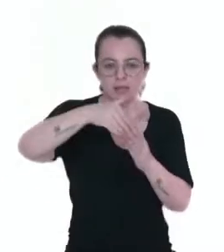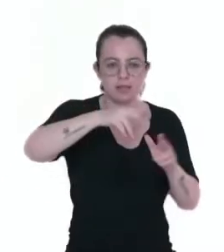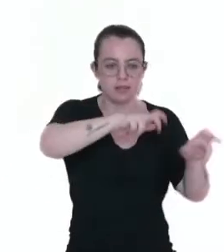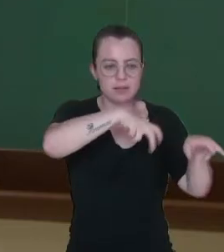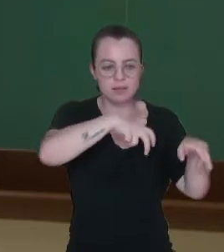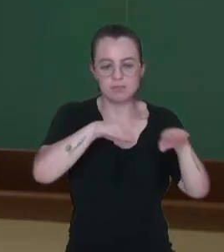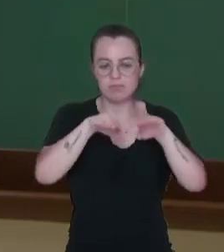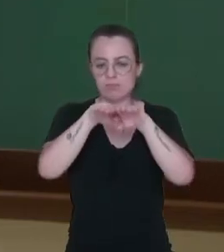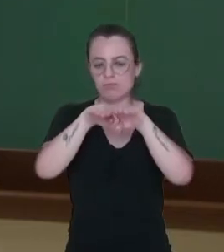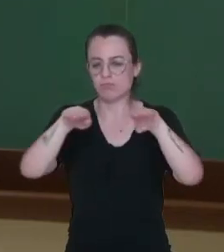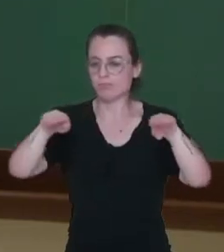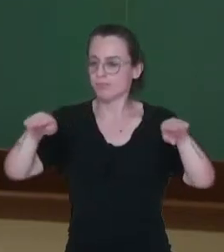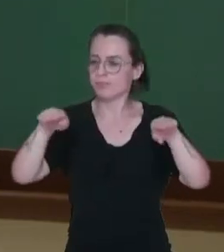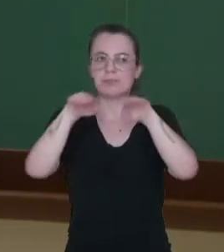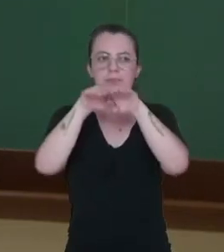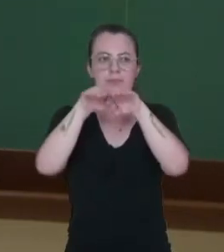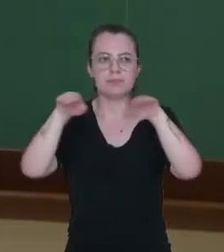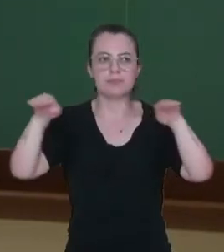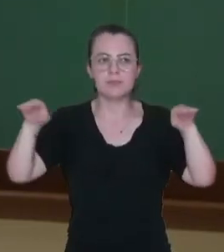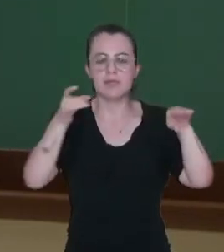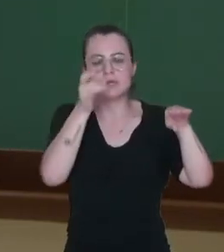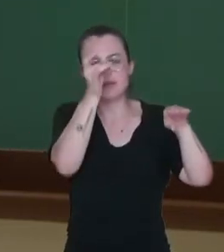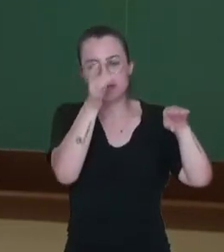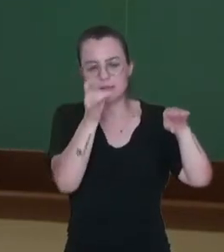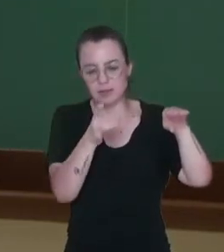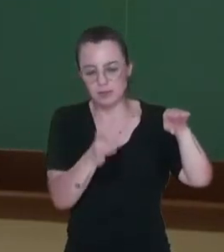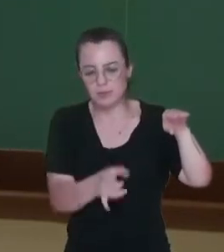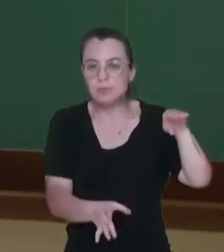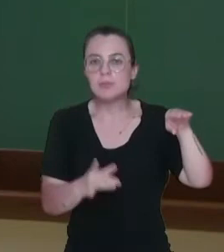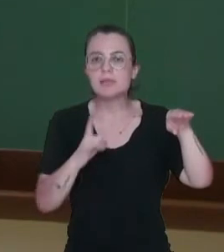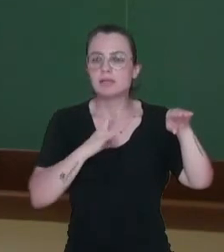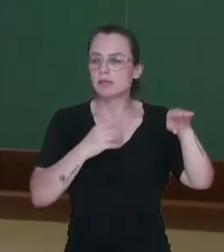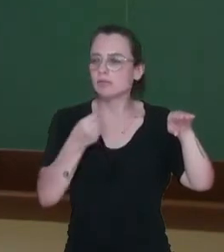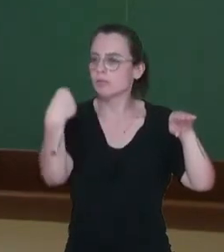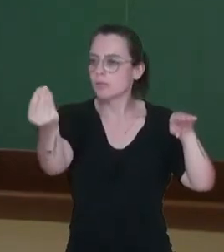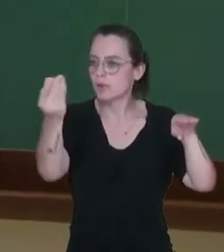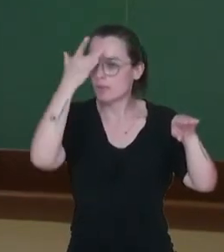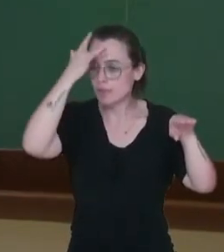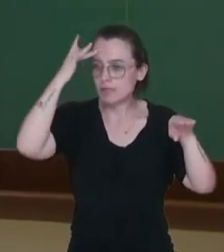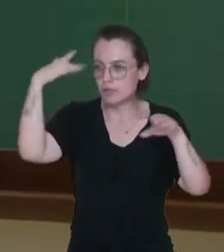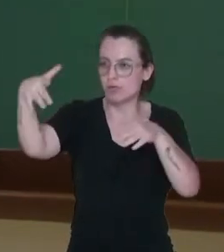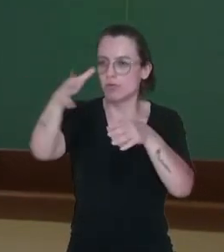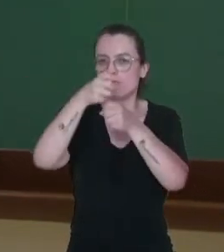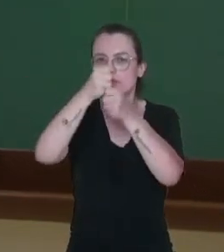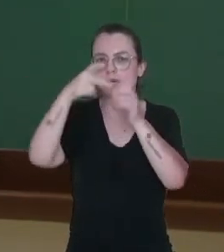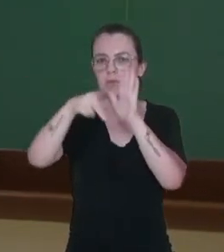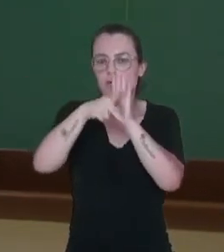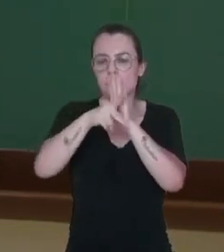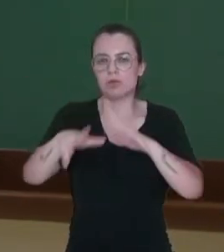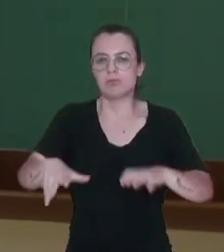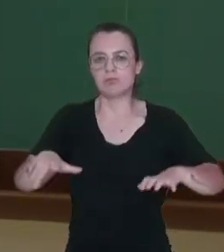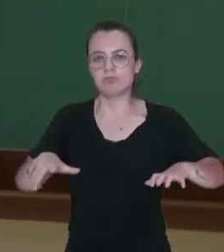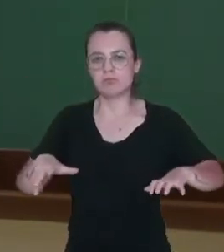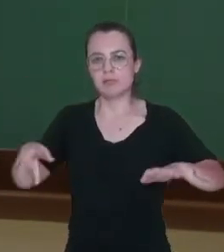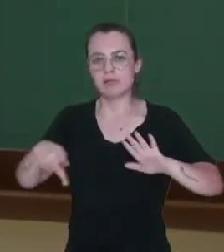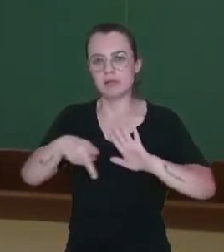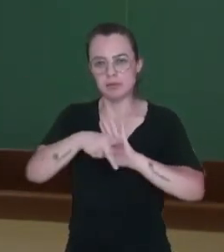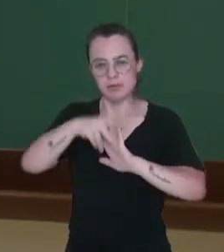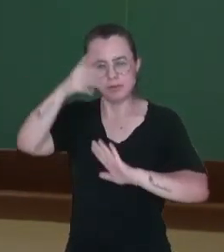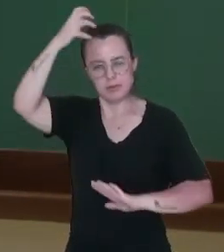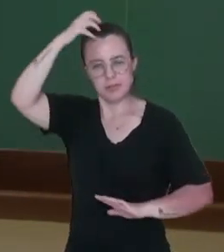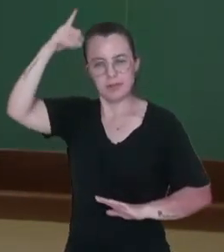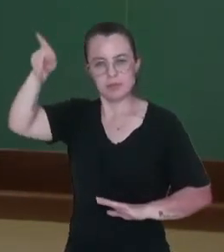linha reta, e que cada uma dessas partes foi dada a uma pessoa da confiança do rei de Portugal para que essa pessoa